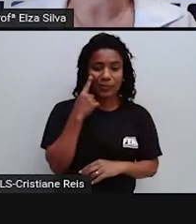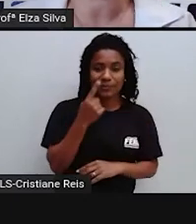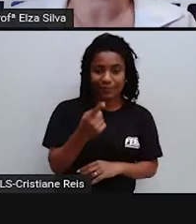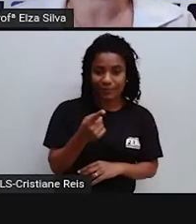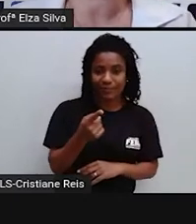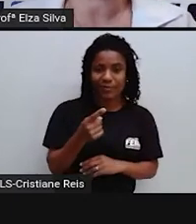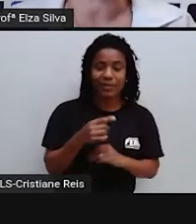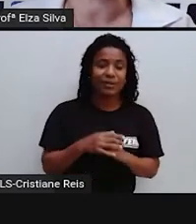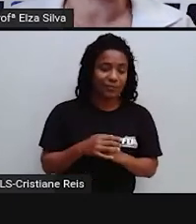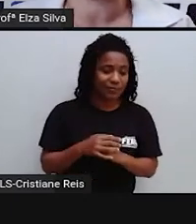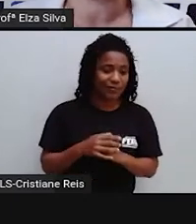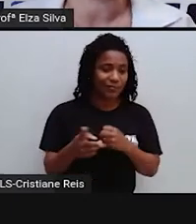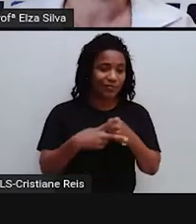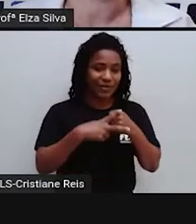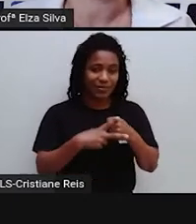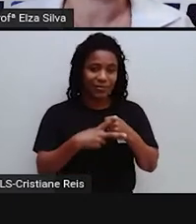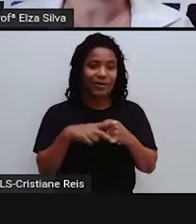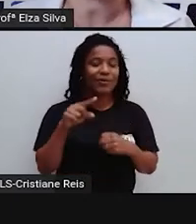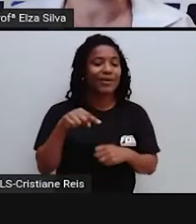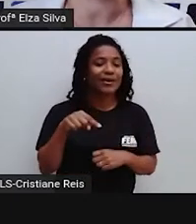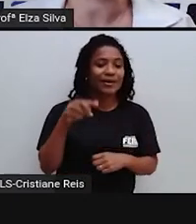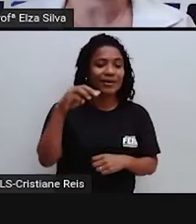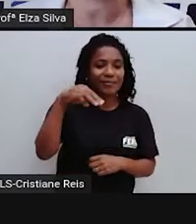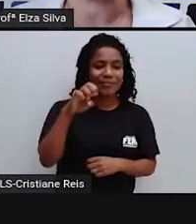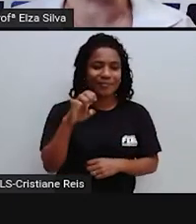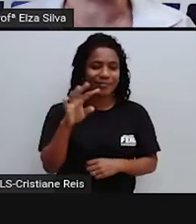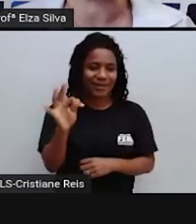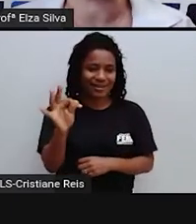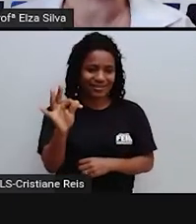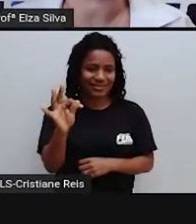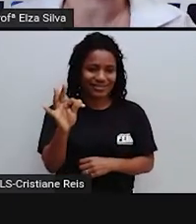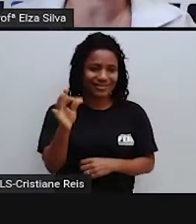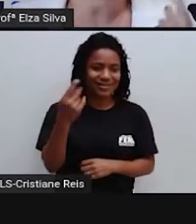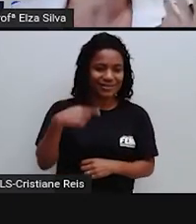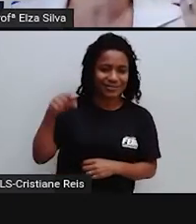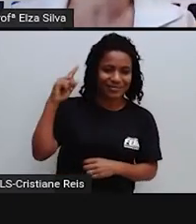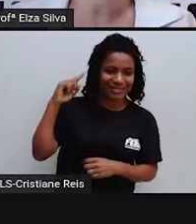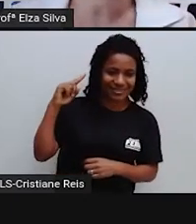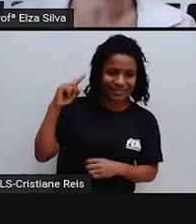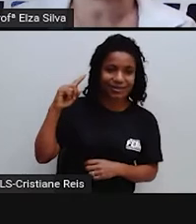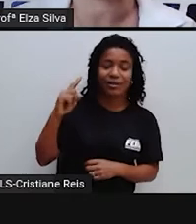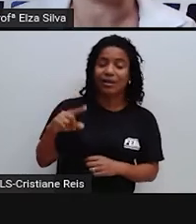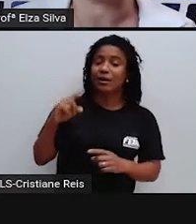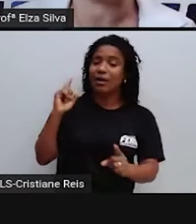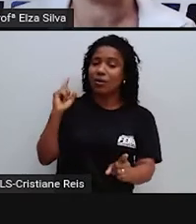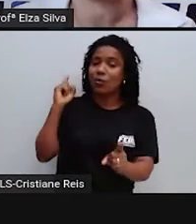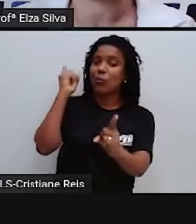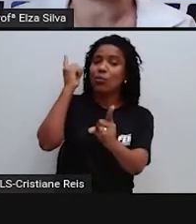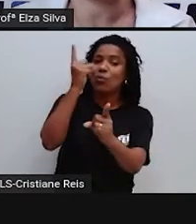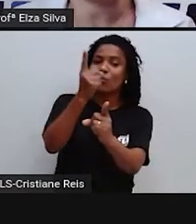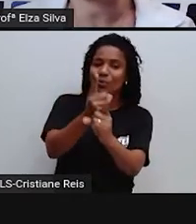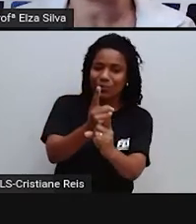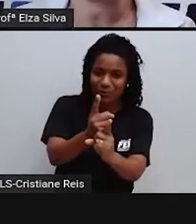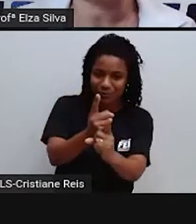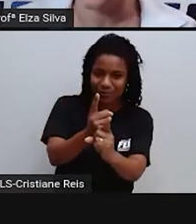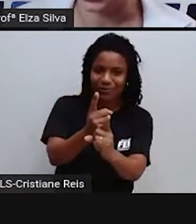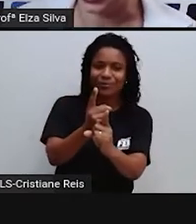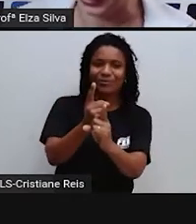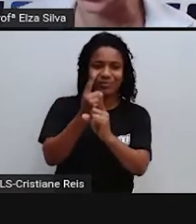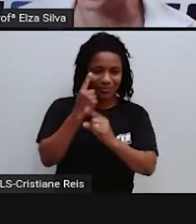passado Dele é Met There I met Lá eu Encontrei Lua Ok